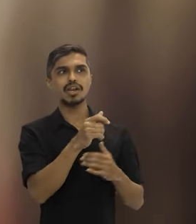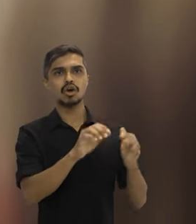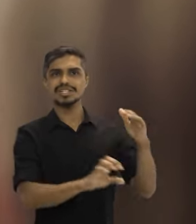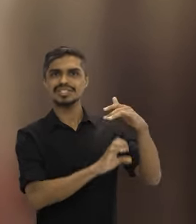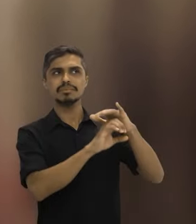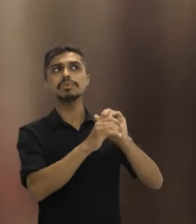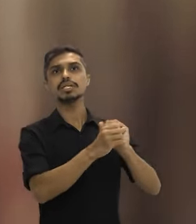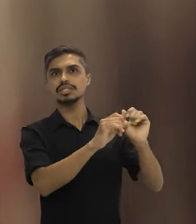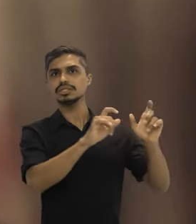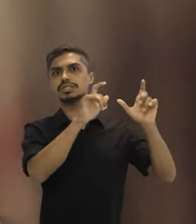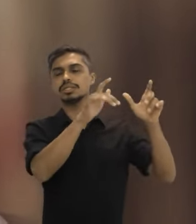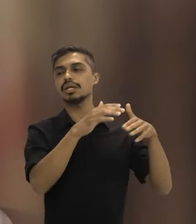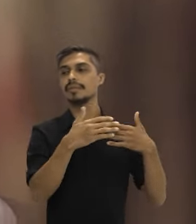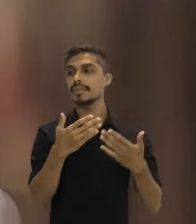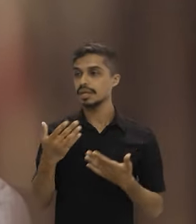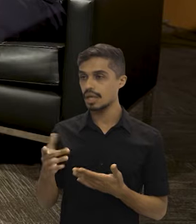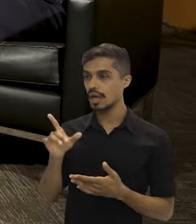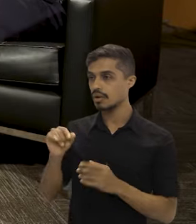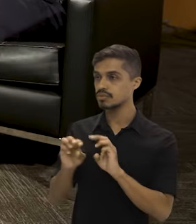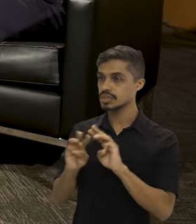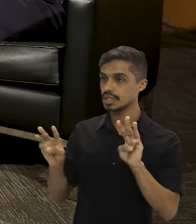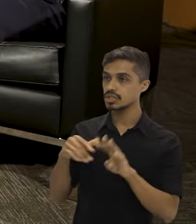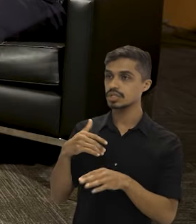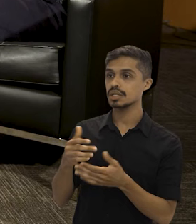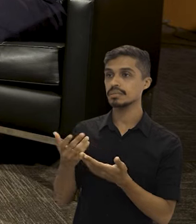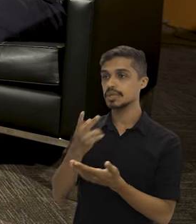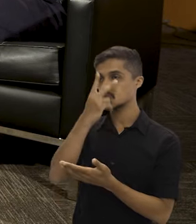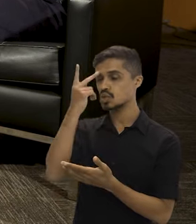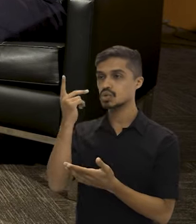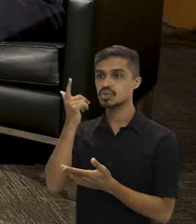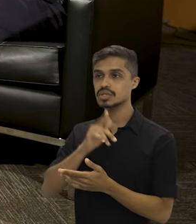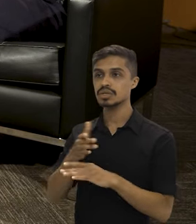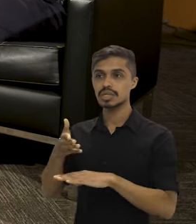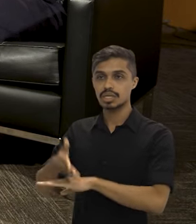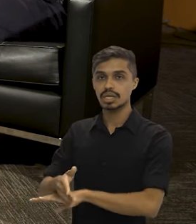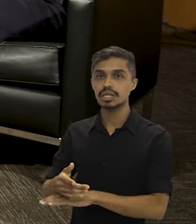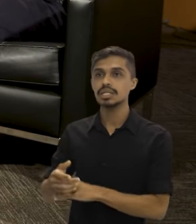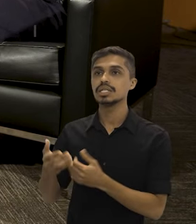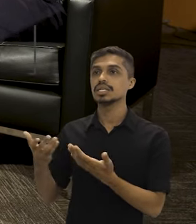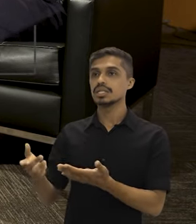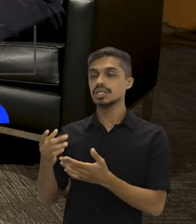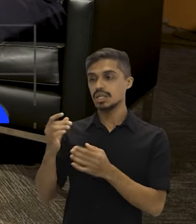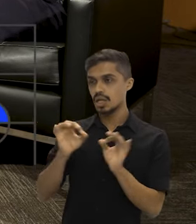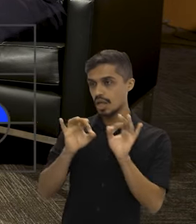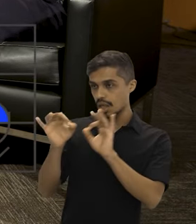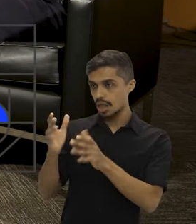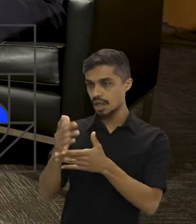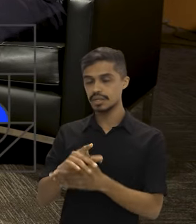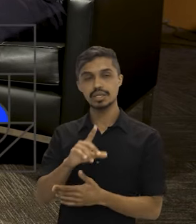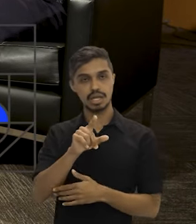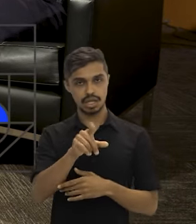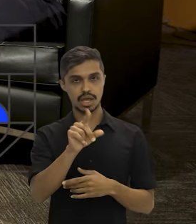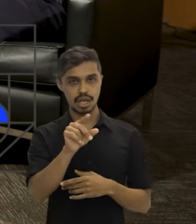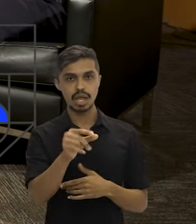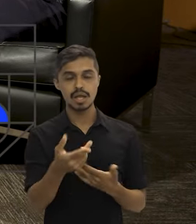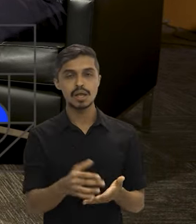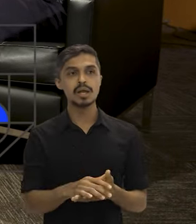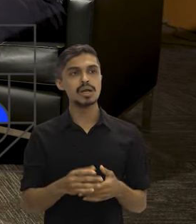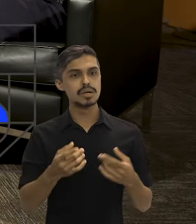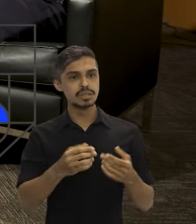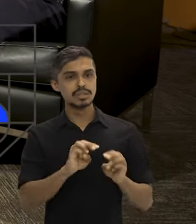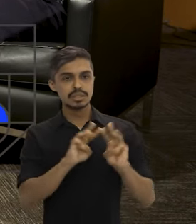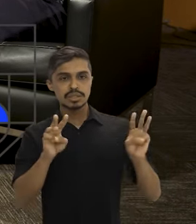com os melhores. Tem um site, né? Inclusive, que as pessoas podem entrar e olhar os editais. No Fundo Amazônia,